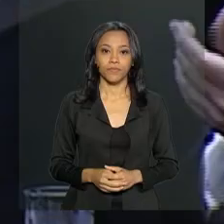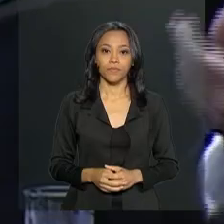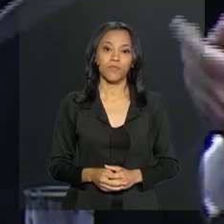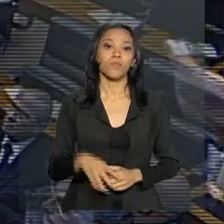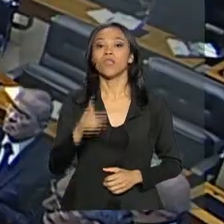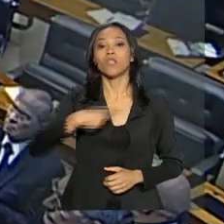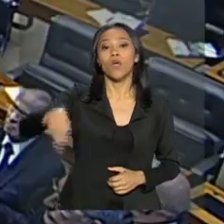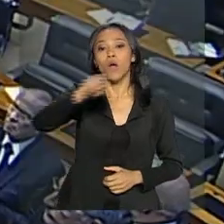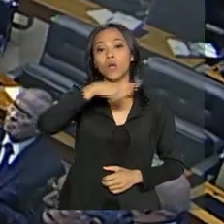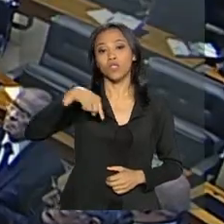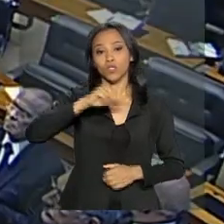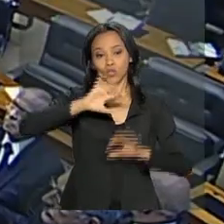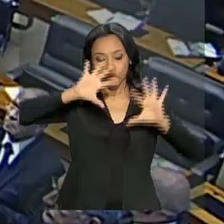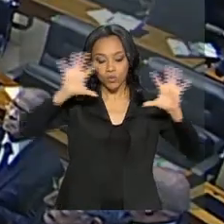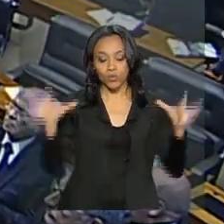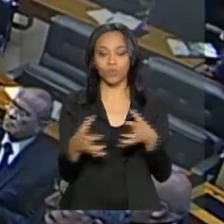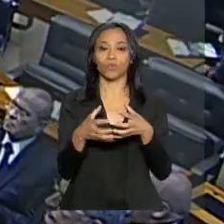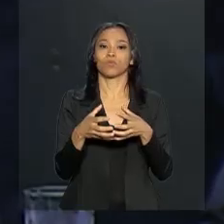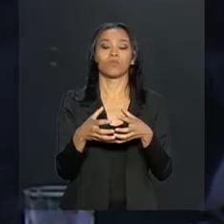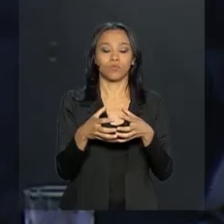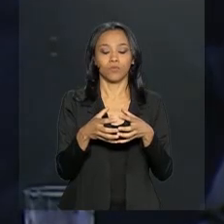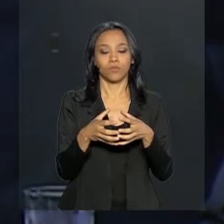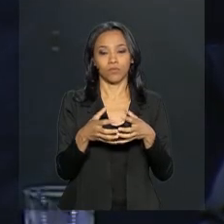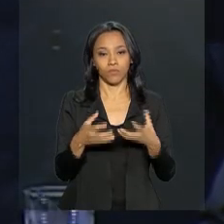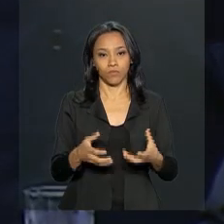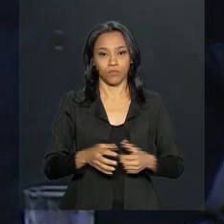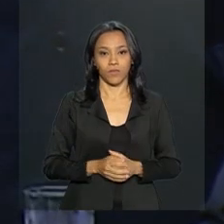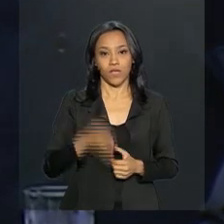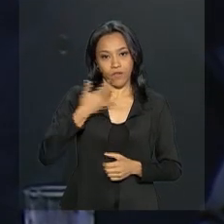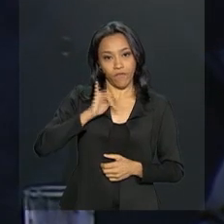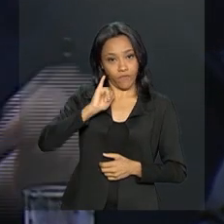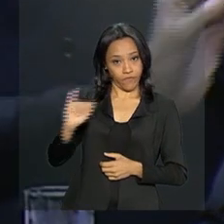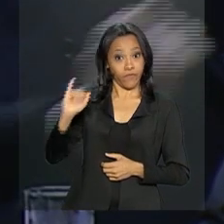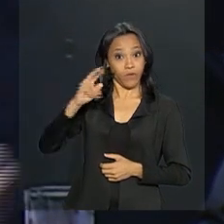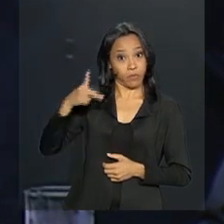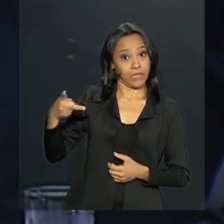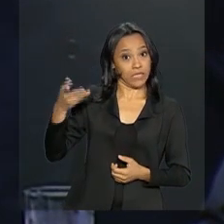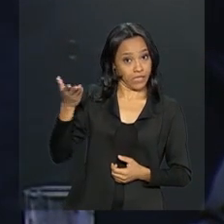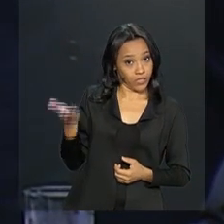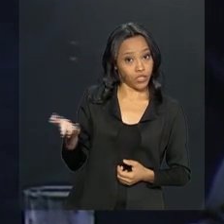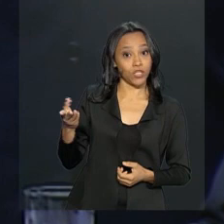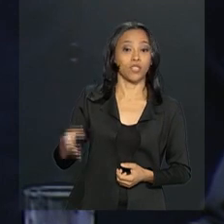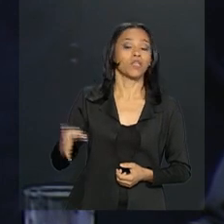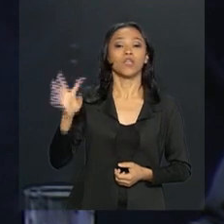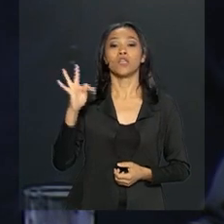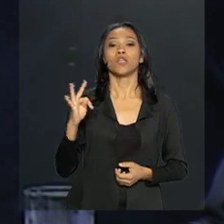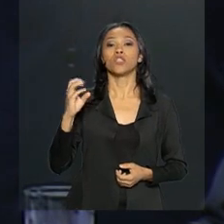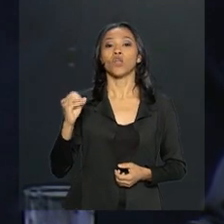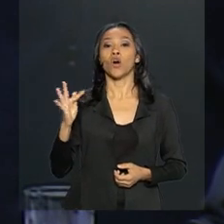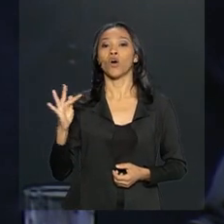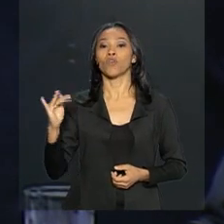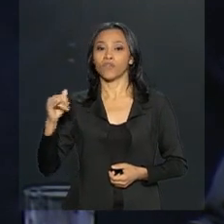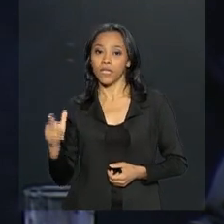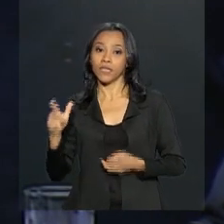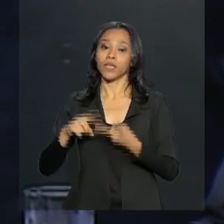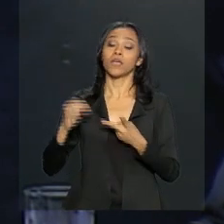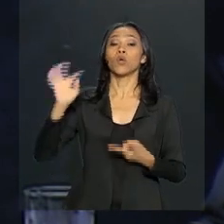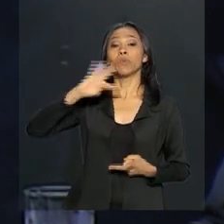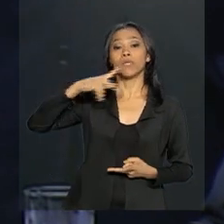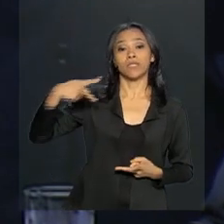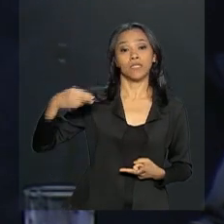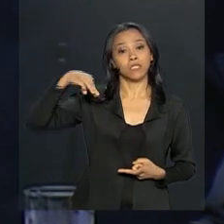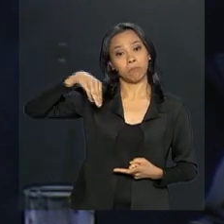Juntos, eu disse juntos, presidente Toffoli, querido Rodrigo Maia